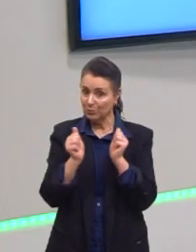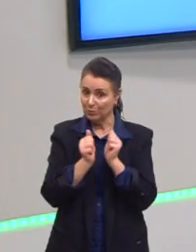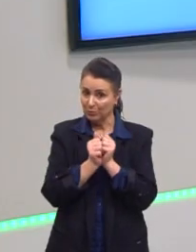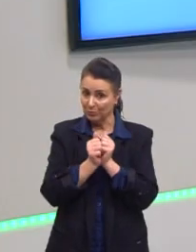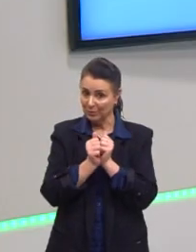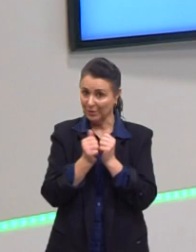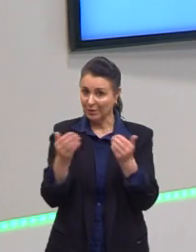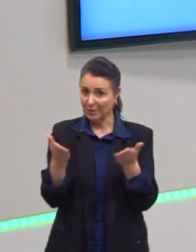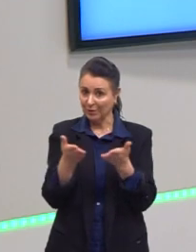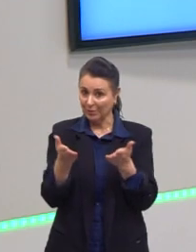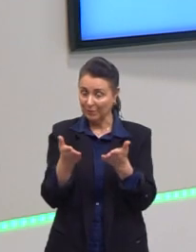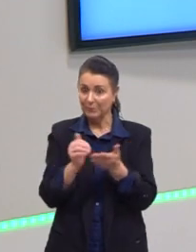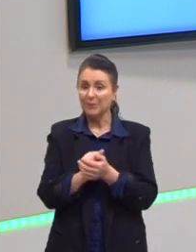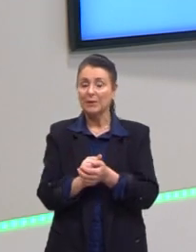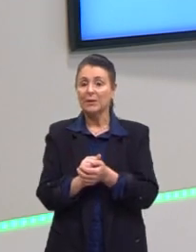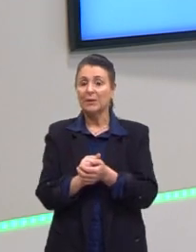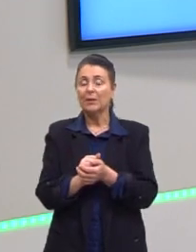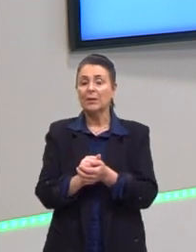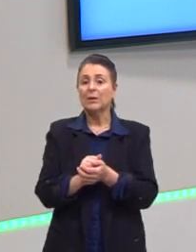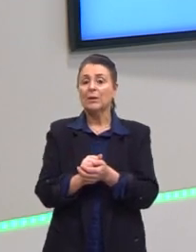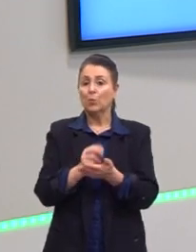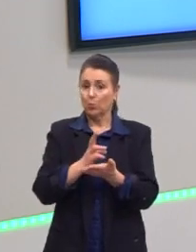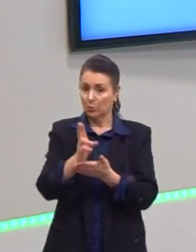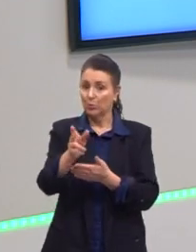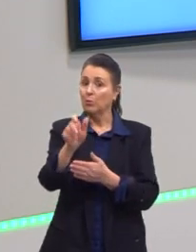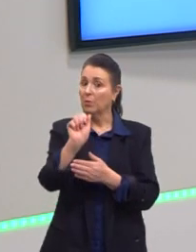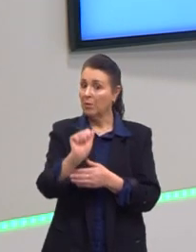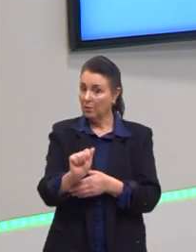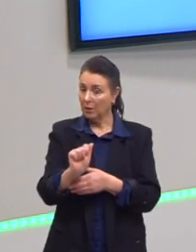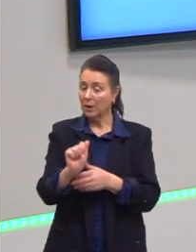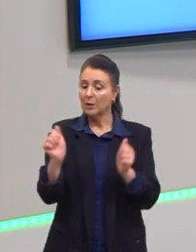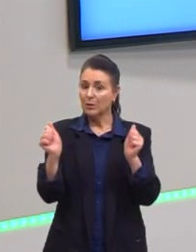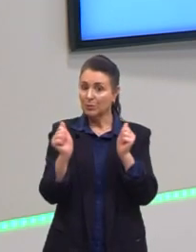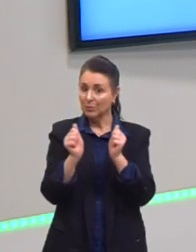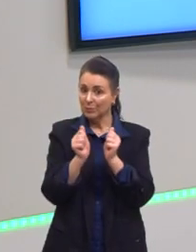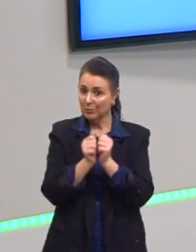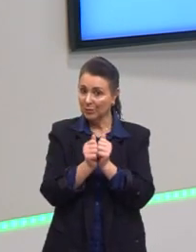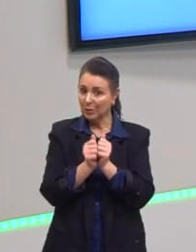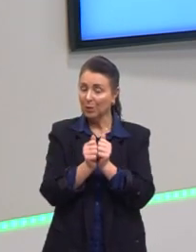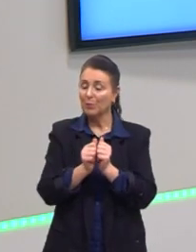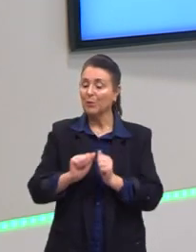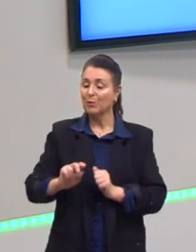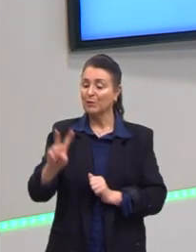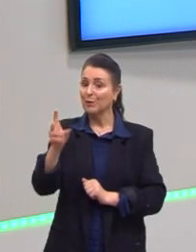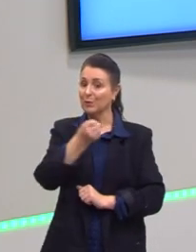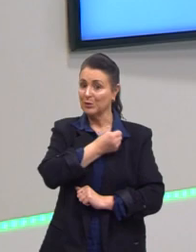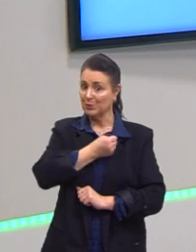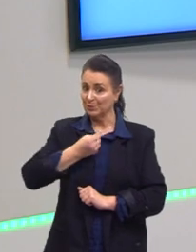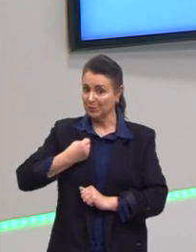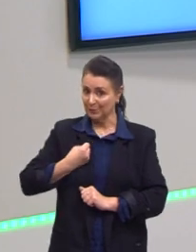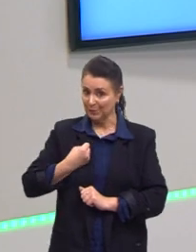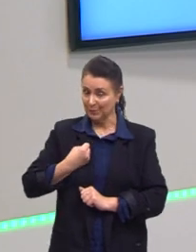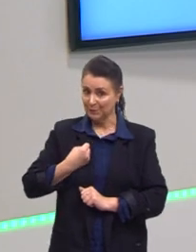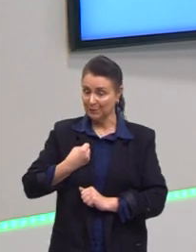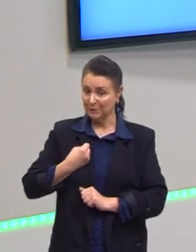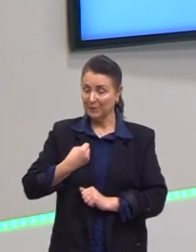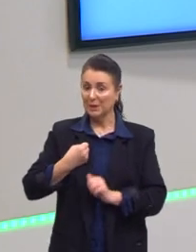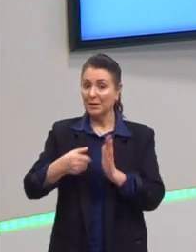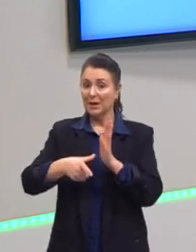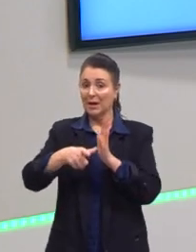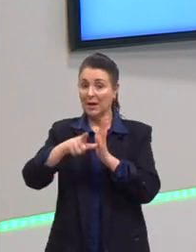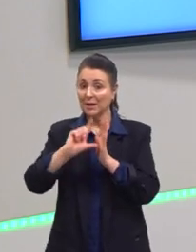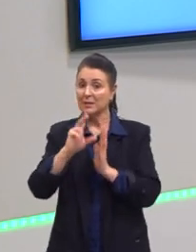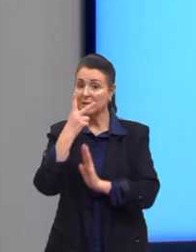termo só. Nós mantemos a letrinha, o a, e juntamos só os valores numéricos, né? Então, antes da